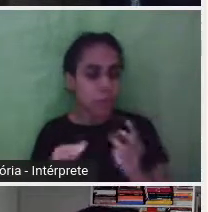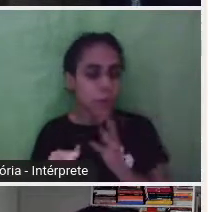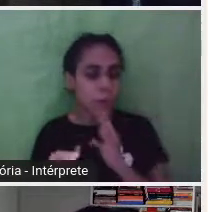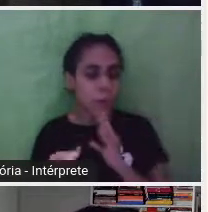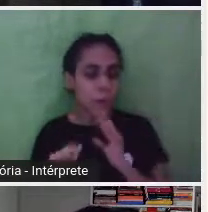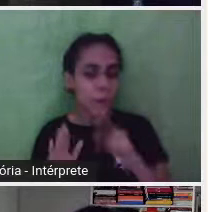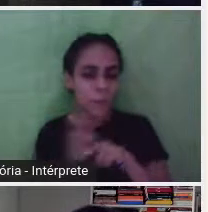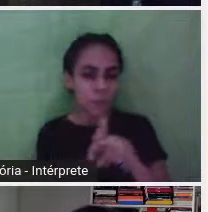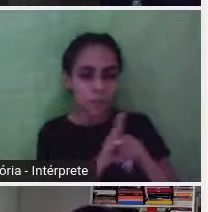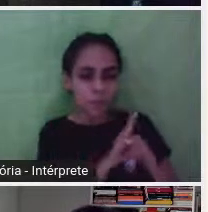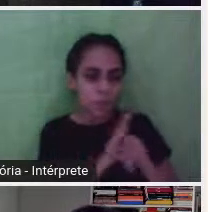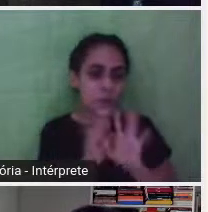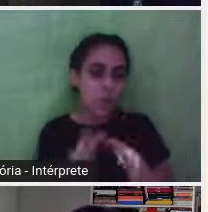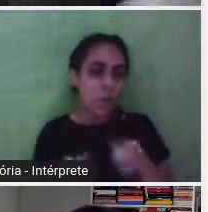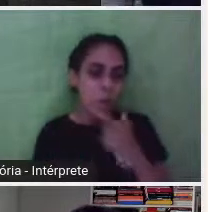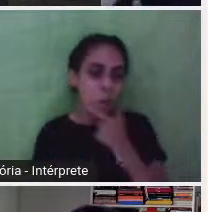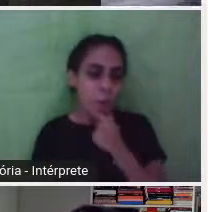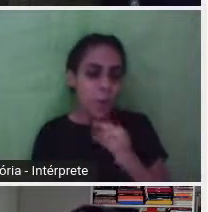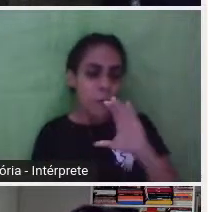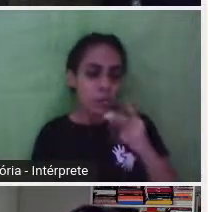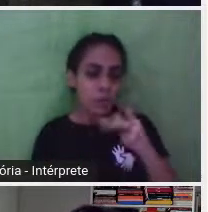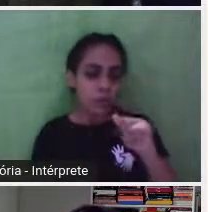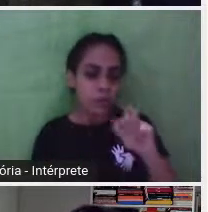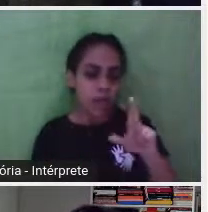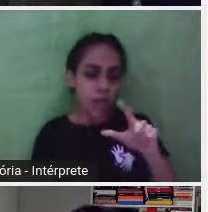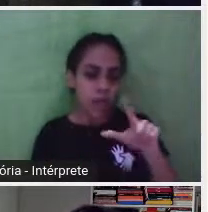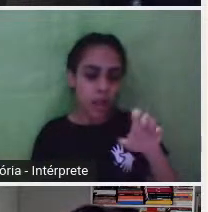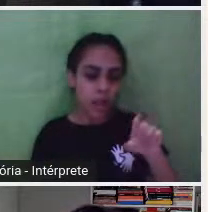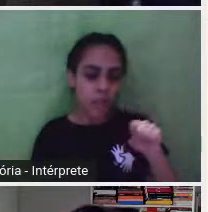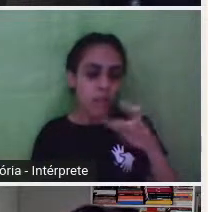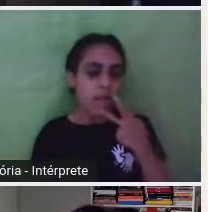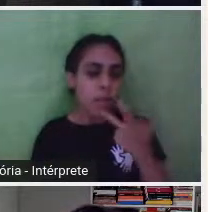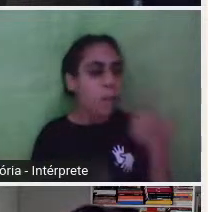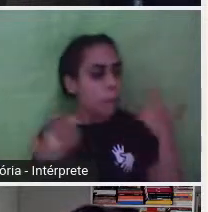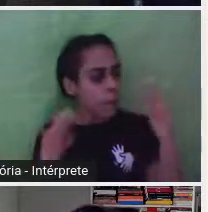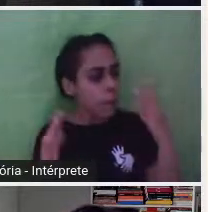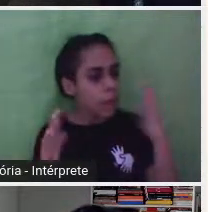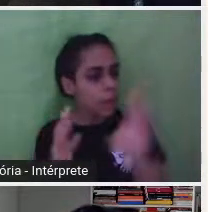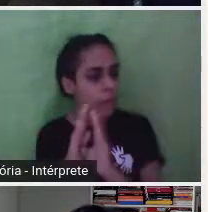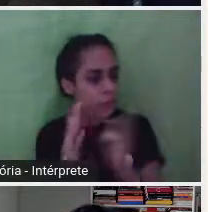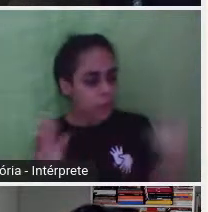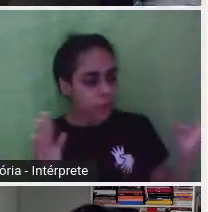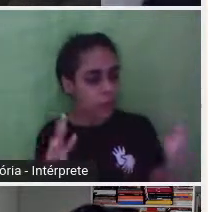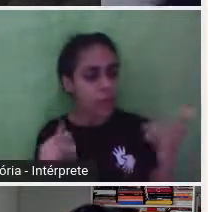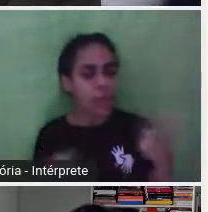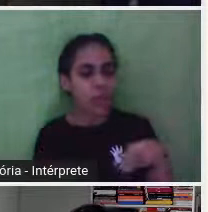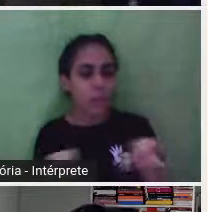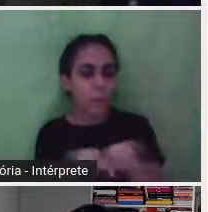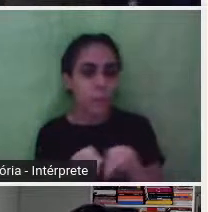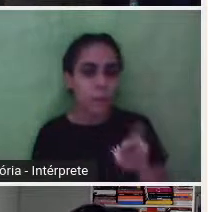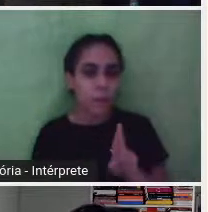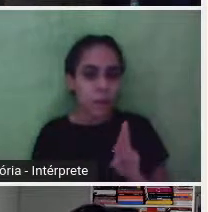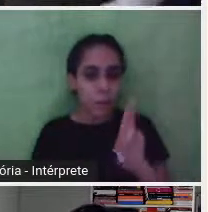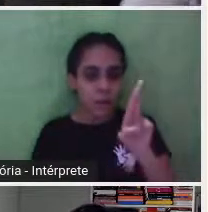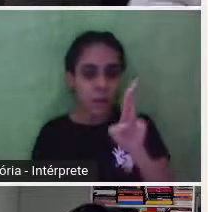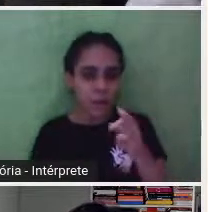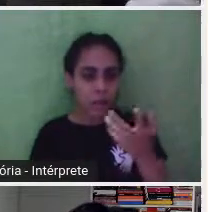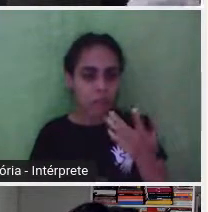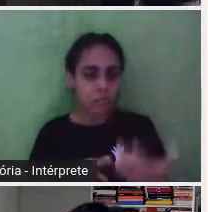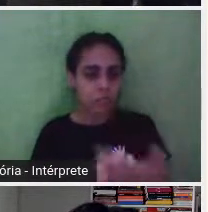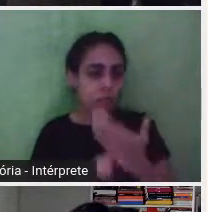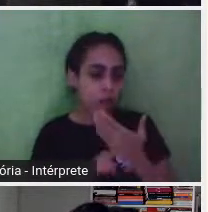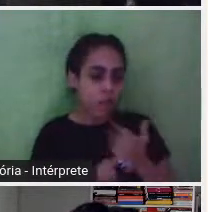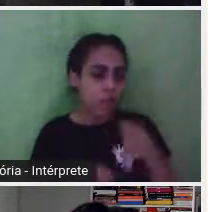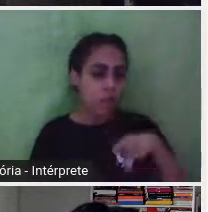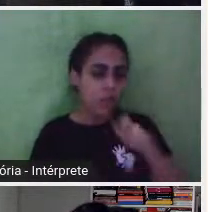isso. Charles Ribeiro Pinheiro, que belo evento. Ele tá dizendo, parabéns à biblioteca, Fernanda de Gleida, obrigado por me apresentar. Essa autora que eu não conhecia, Caminho